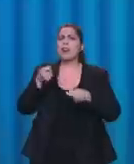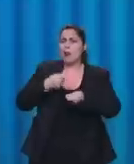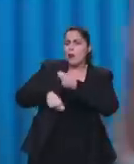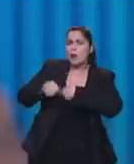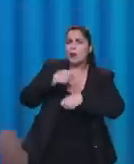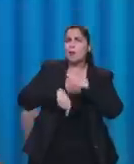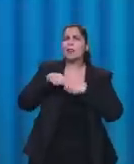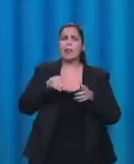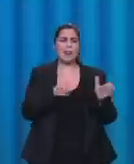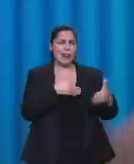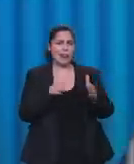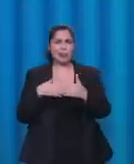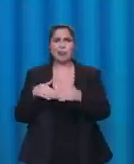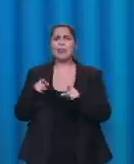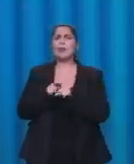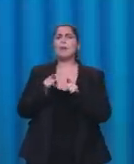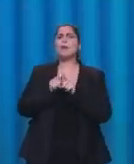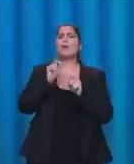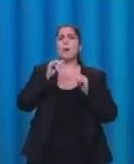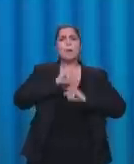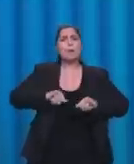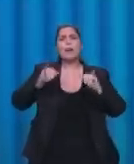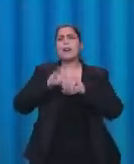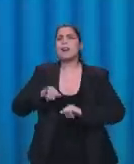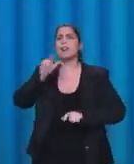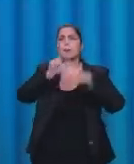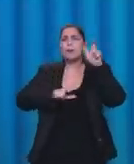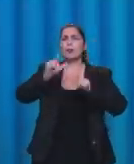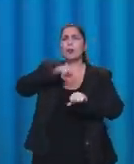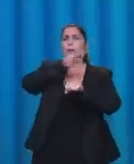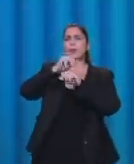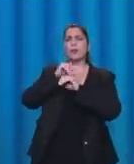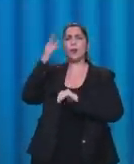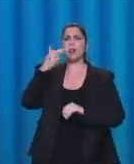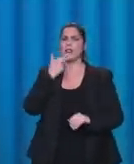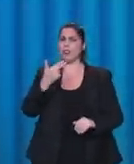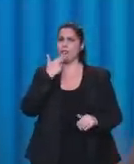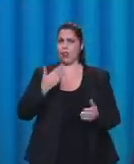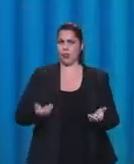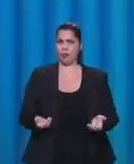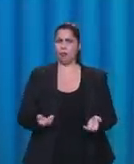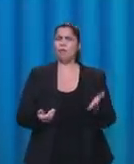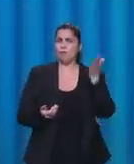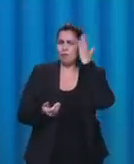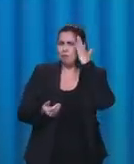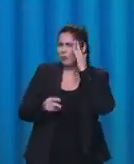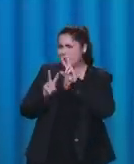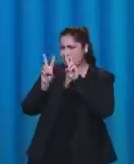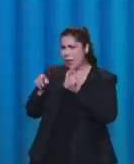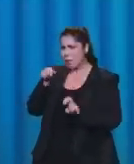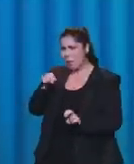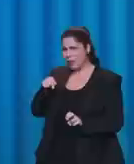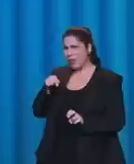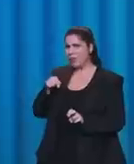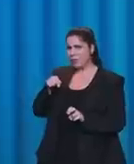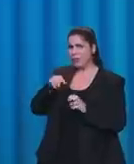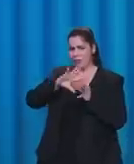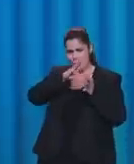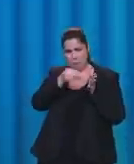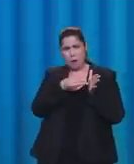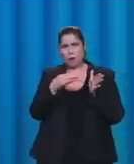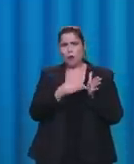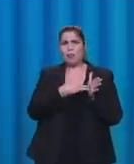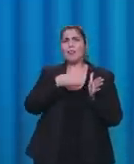marketing para que o estrangeiro, que nos estressa com a questão da proteção da Amazônia, dê preferência aos produtos de origem sustentável.